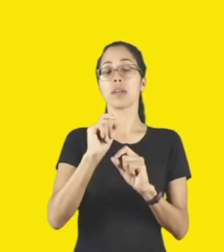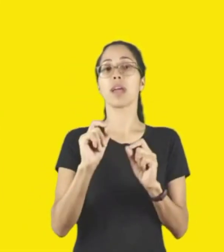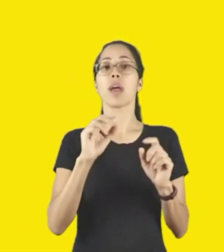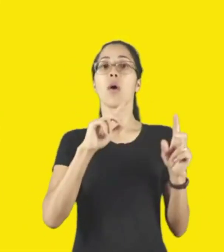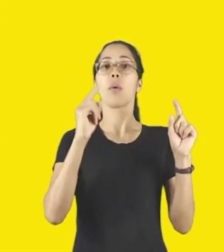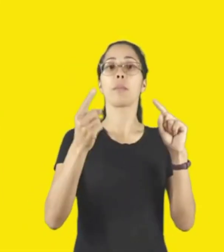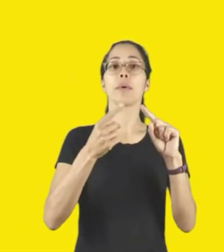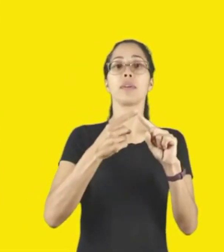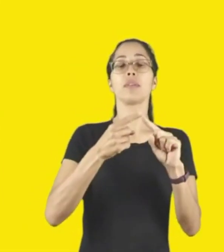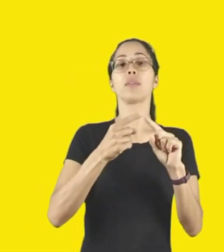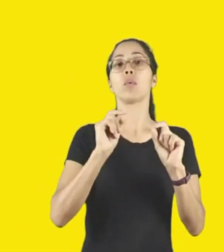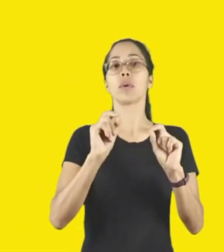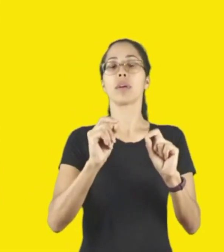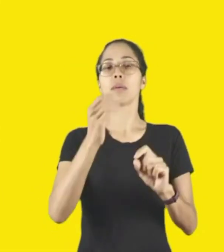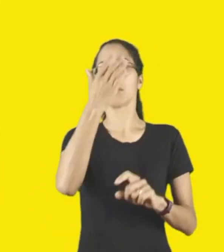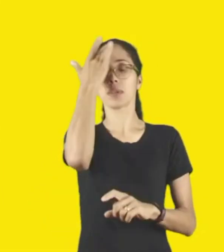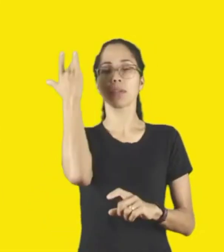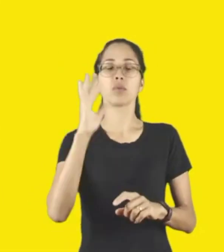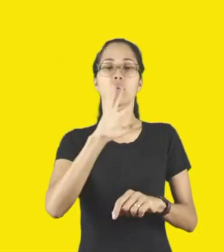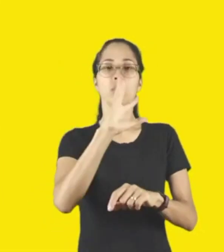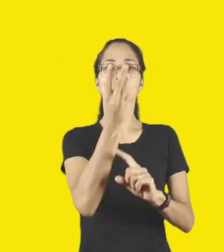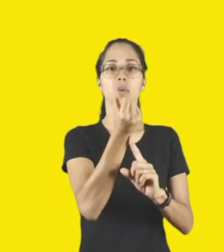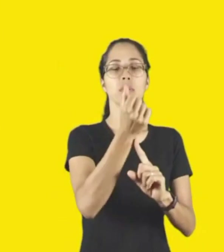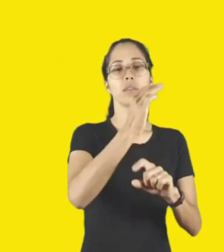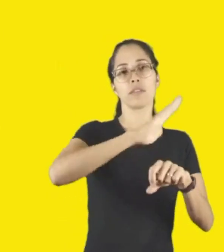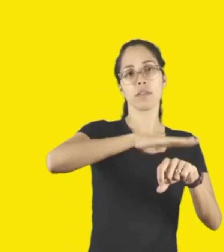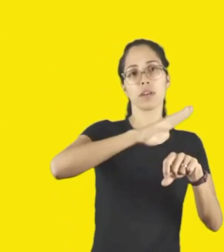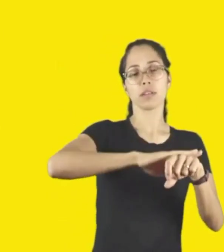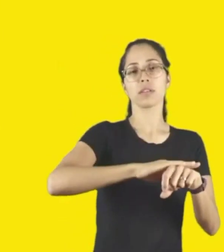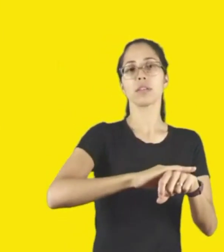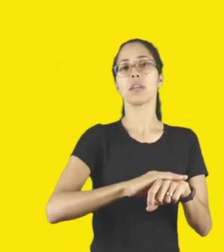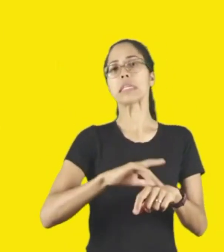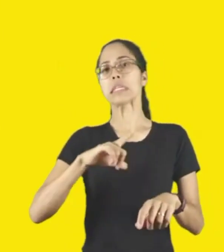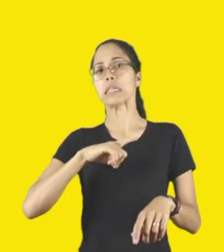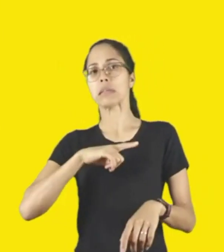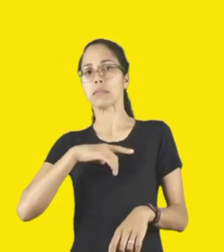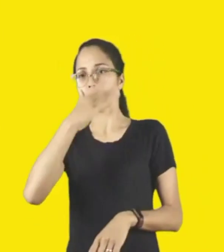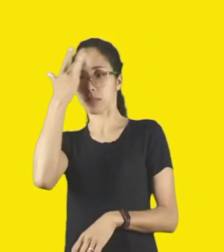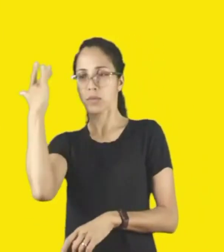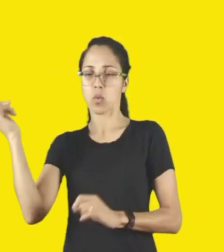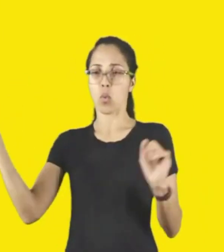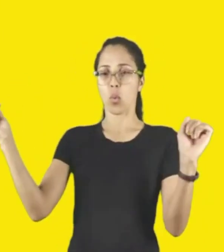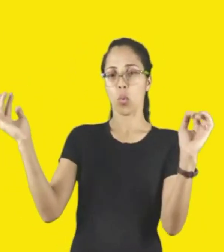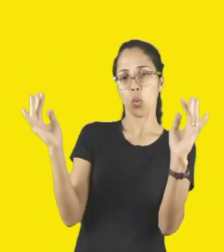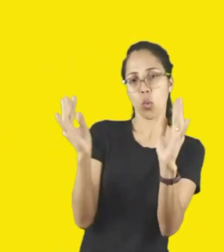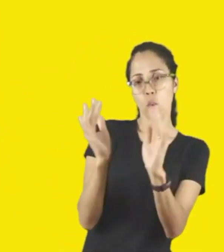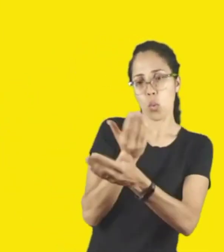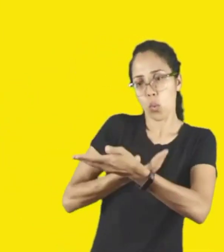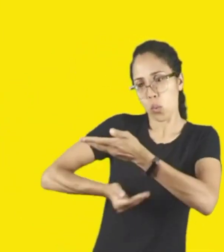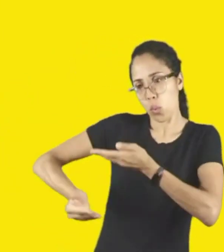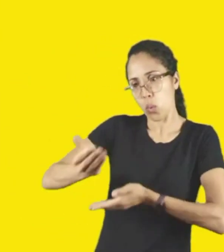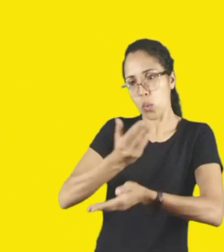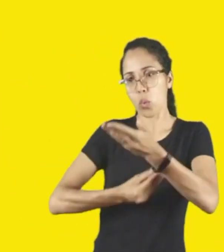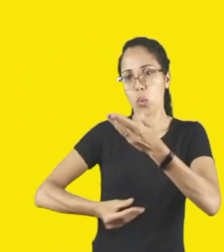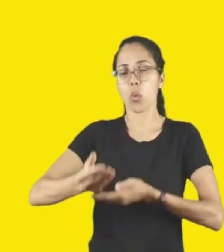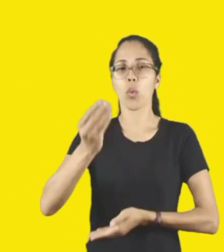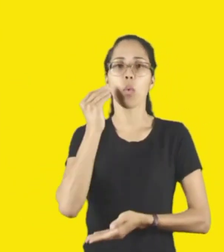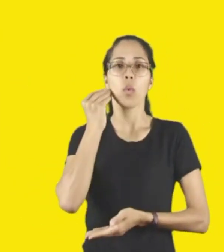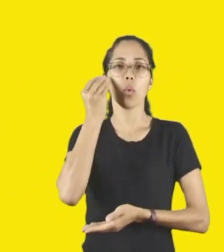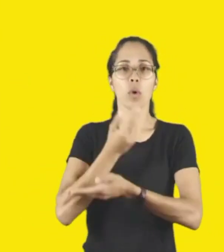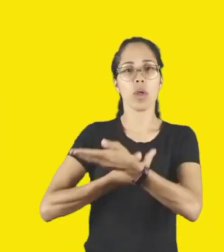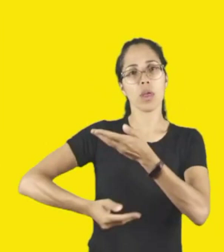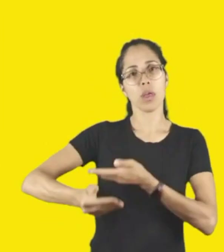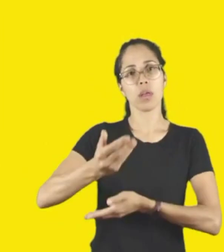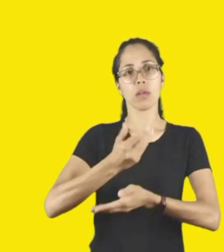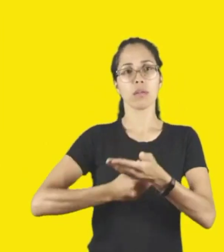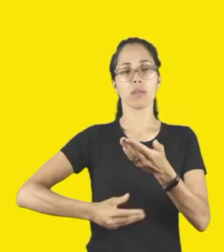artistas e públicos. Extrapolando fronteiras geográficas e ensejando o intercâmbio de experiências. Estávamos falando, eu